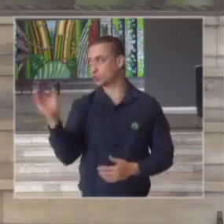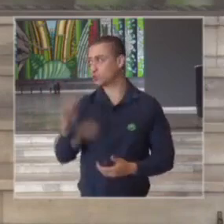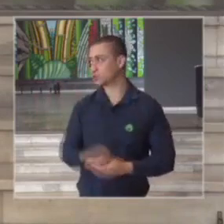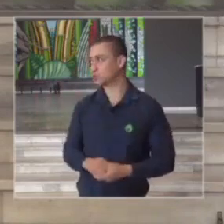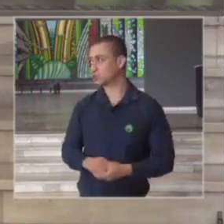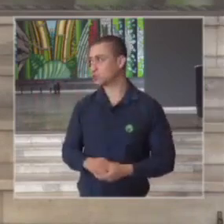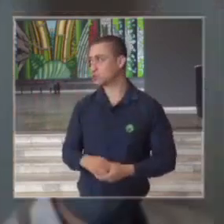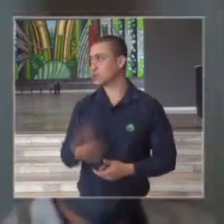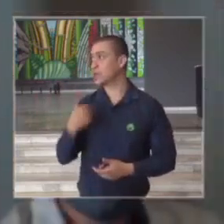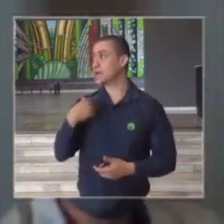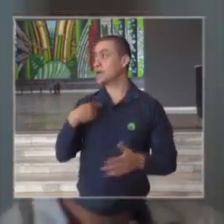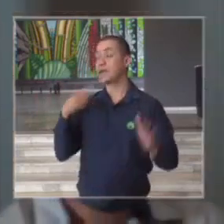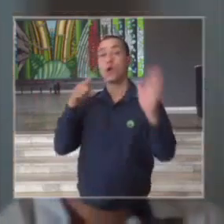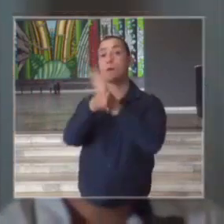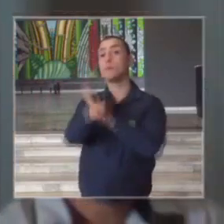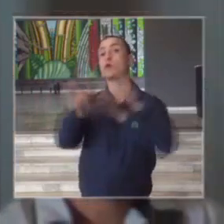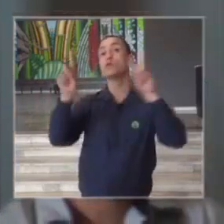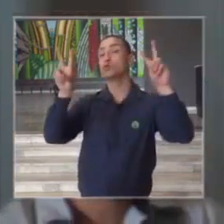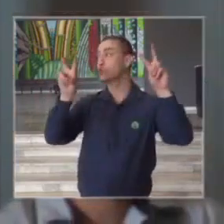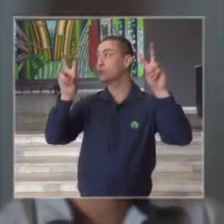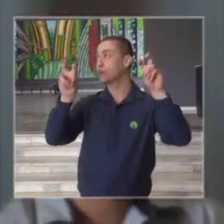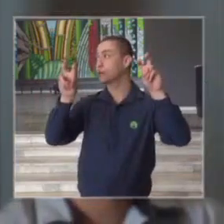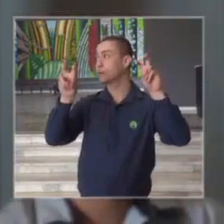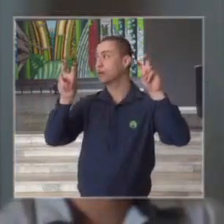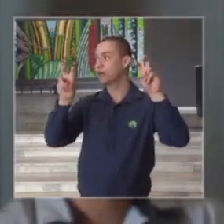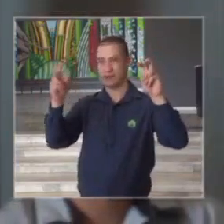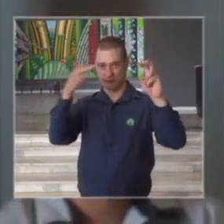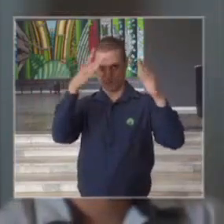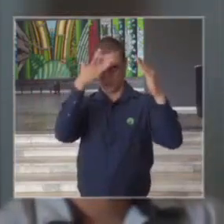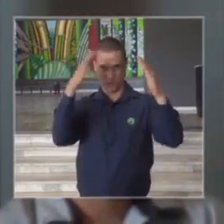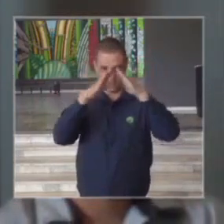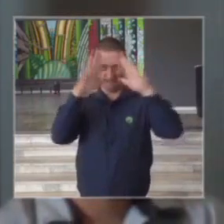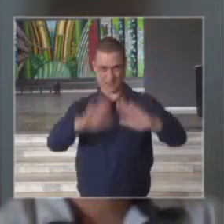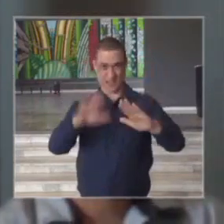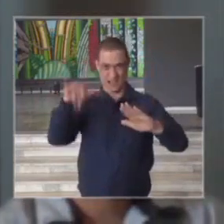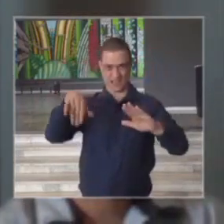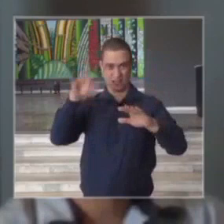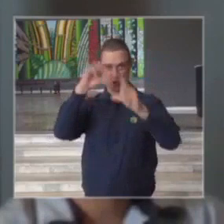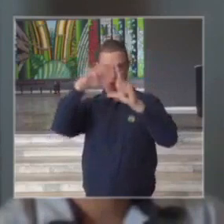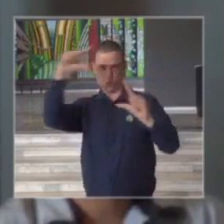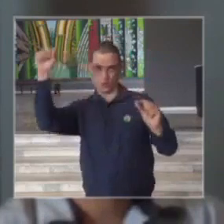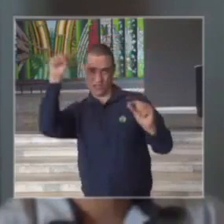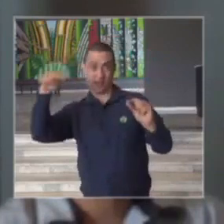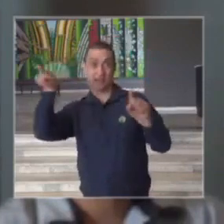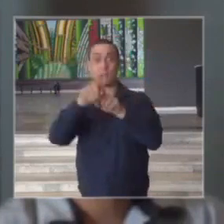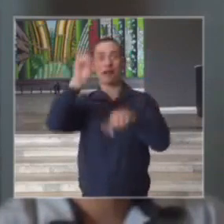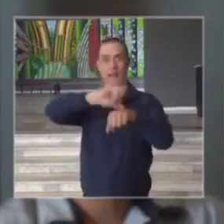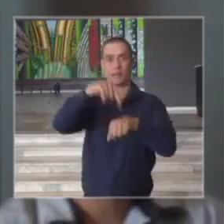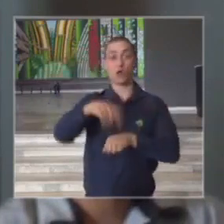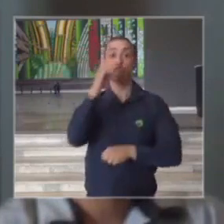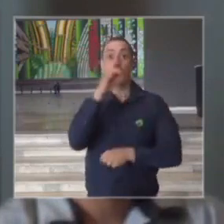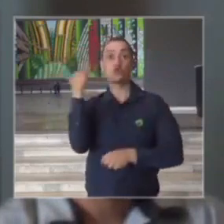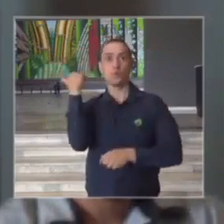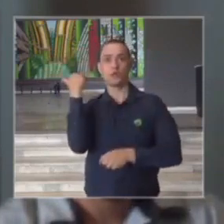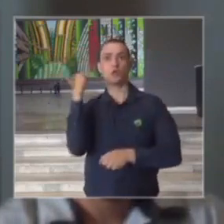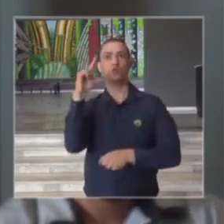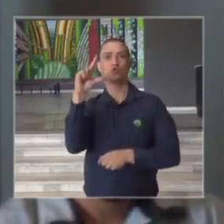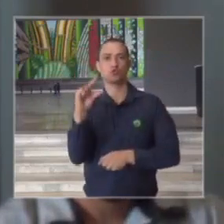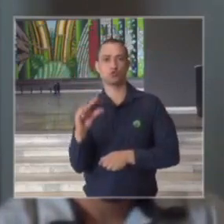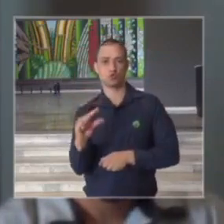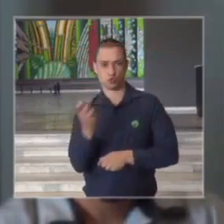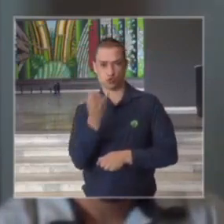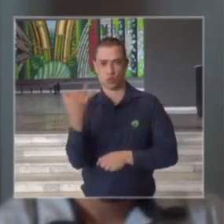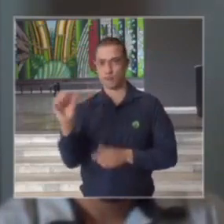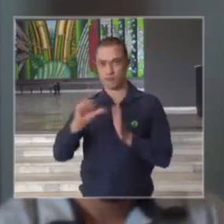presentes a minha pergunta é sobre o isolamento no estado e na capital a gente teve nesse domingo pela primeira vez uma queda no índice de